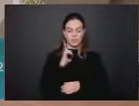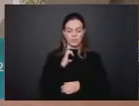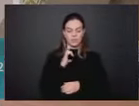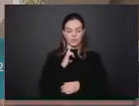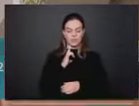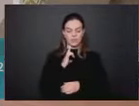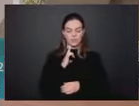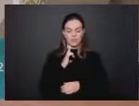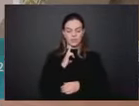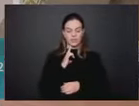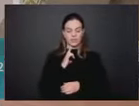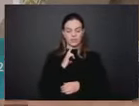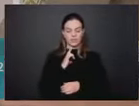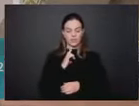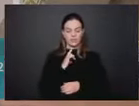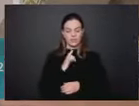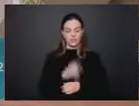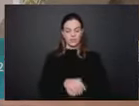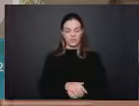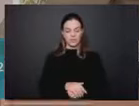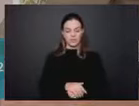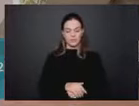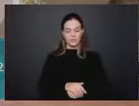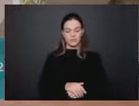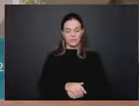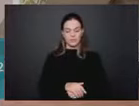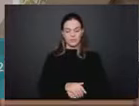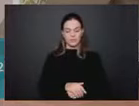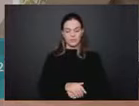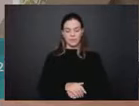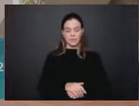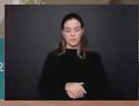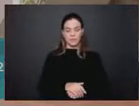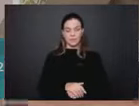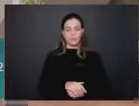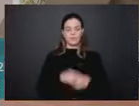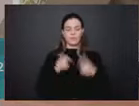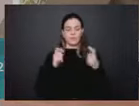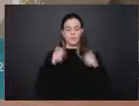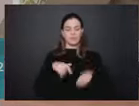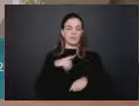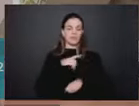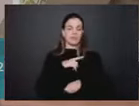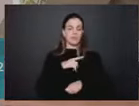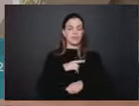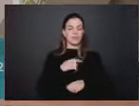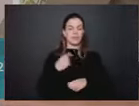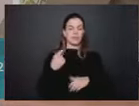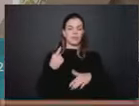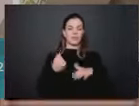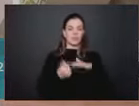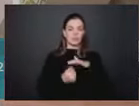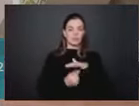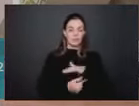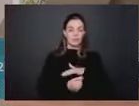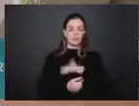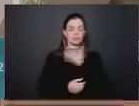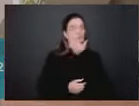desenvolvimento e dilui a nossa comprovada capacidade de atrair investimentos e gerar tributos, direto ou indiretamente.